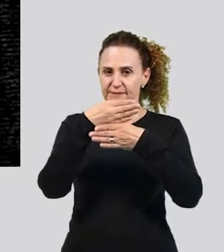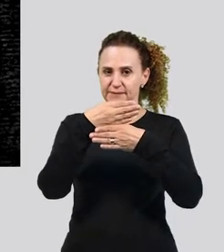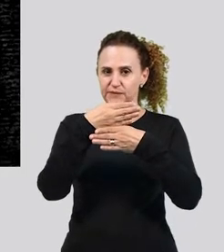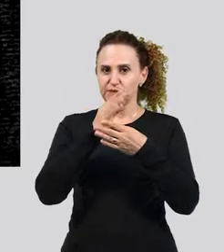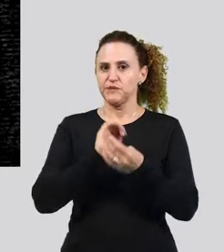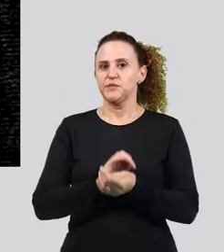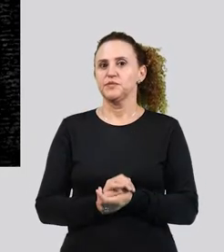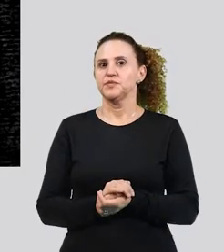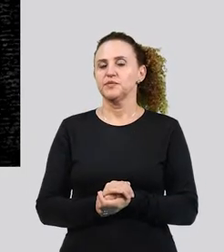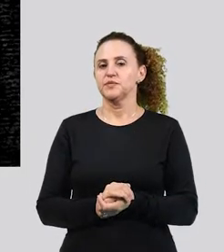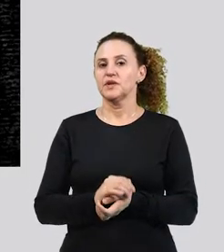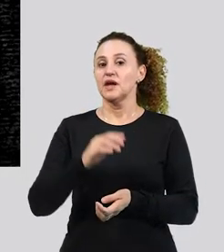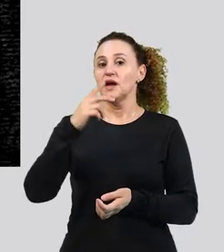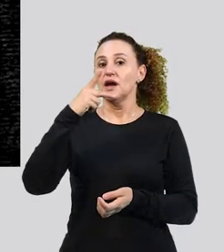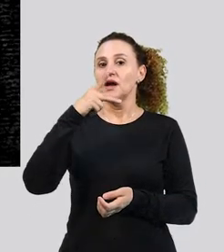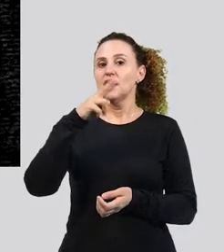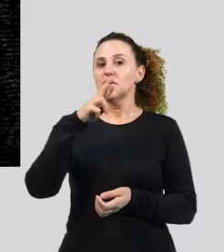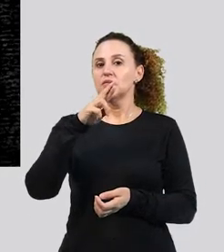nunca muda.